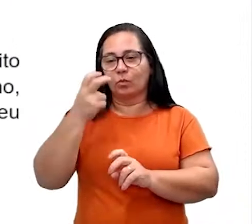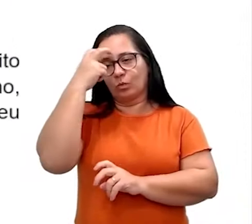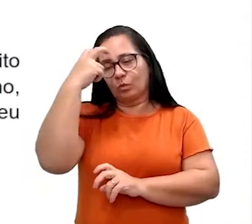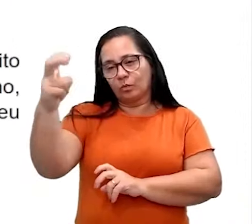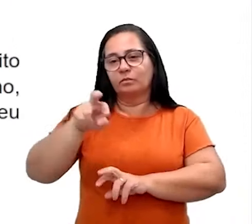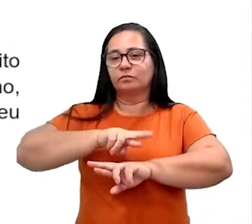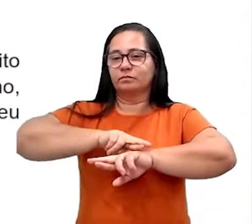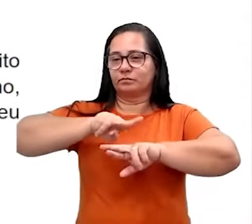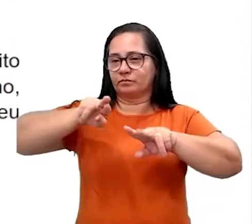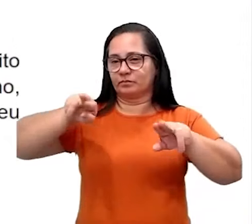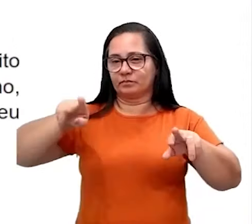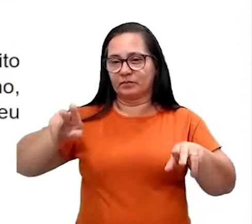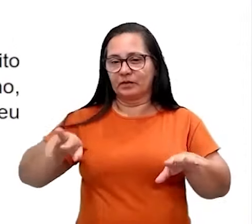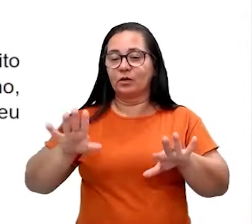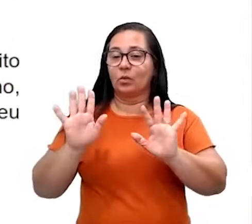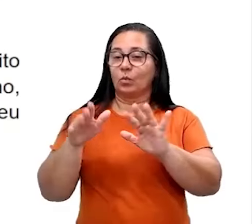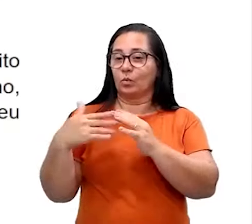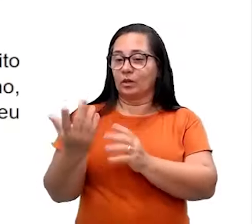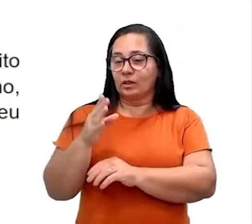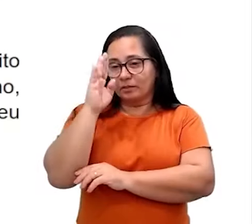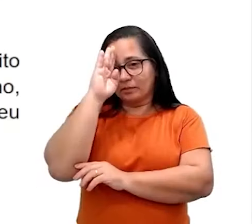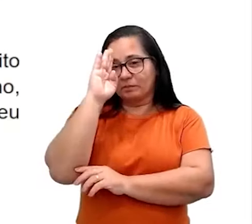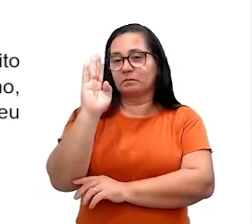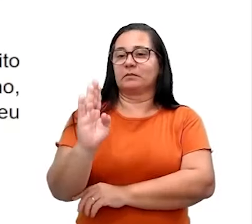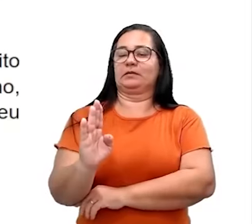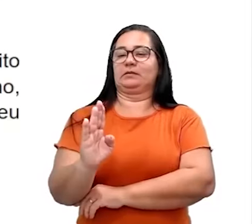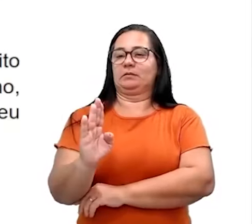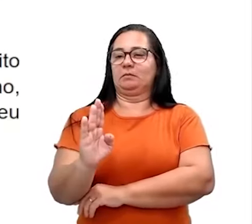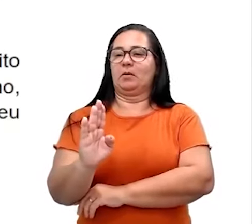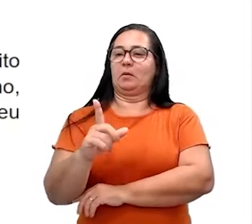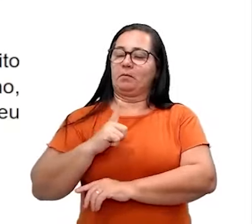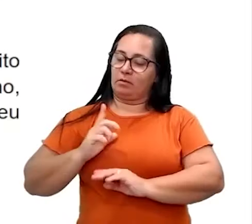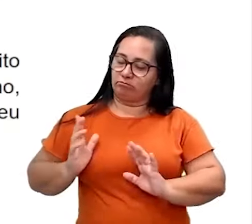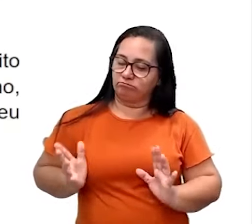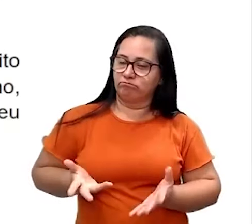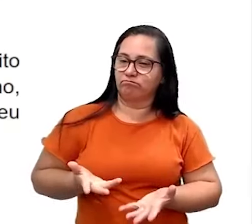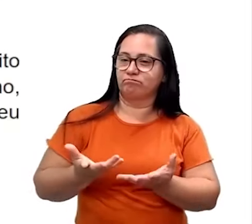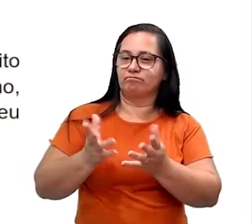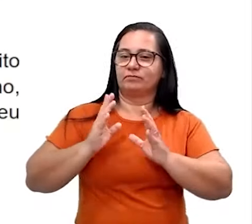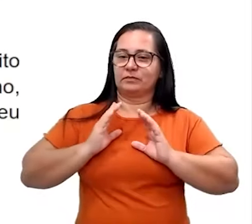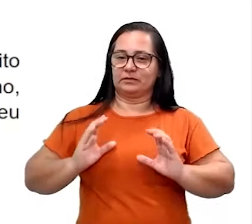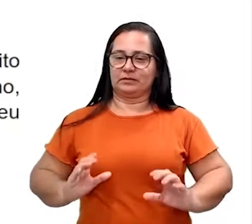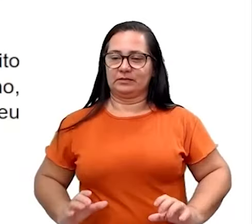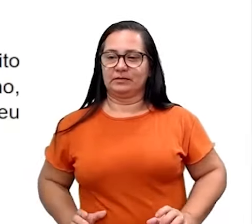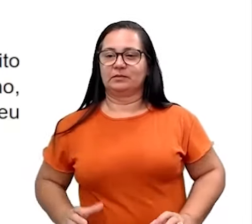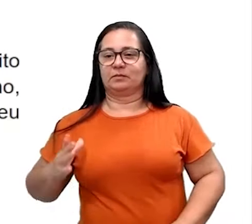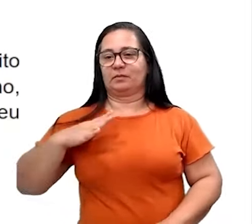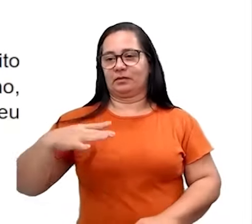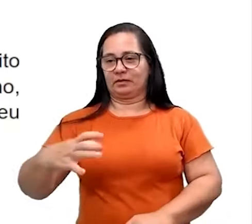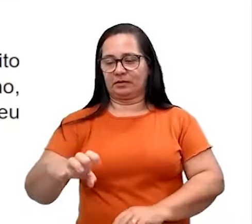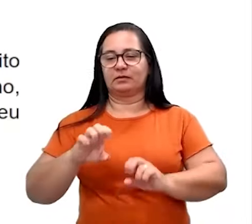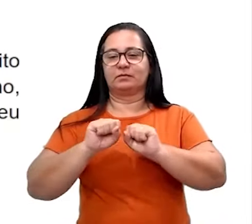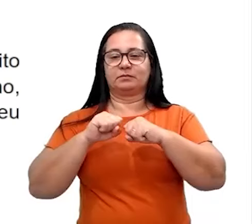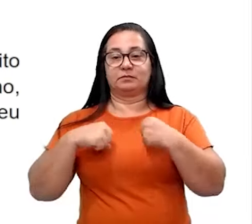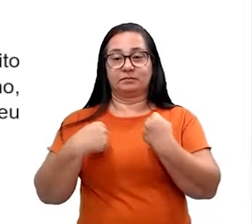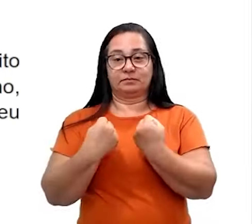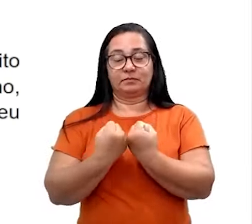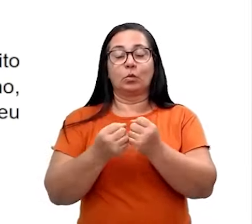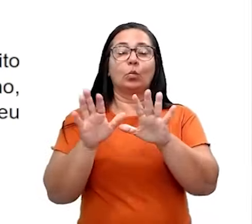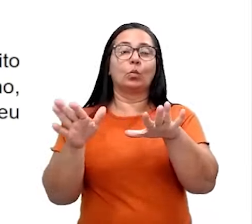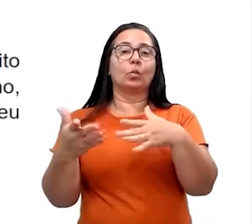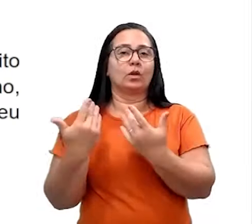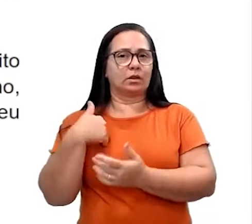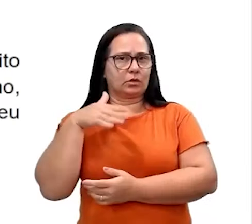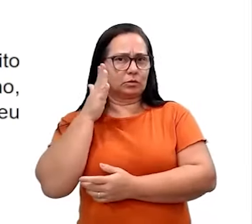enquanto elemento-chave para a promoção da cidadania e da ética na sociedade. Quando eu